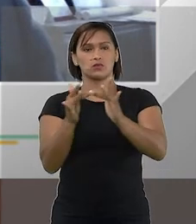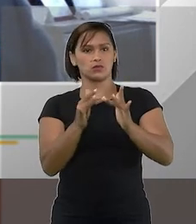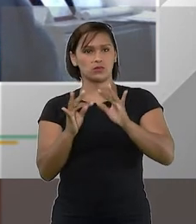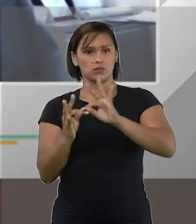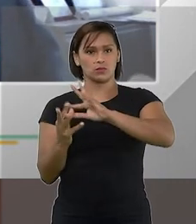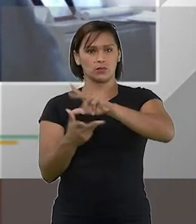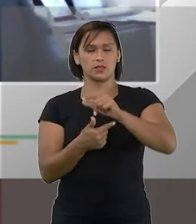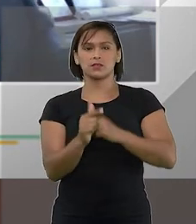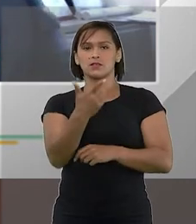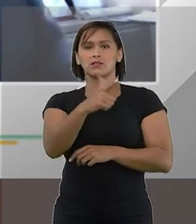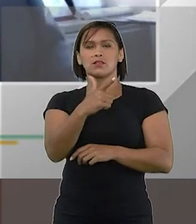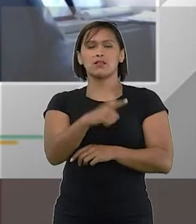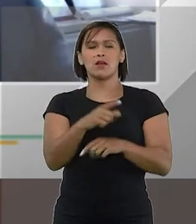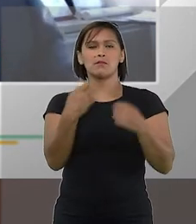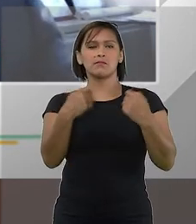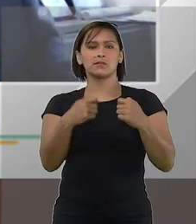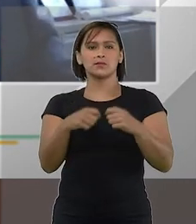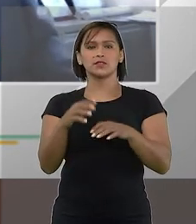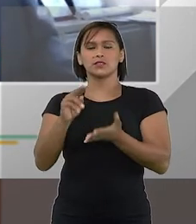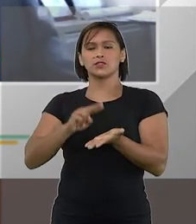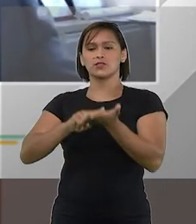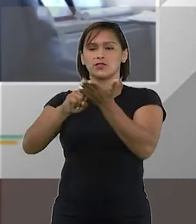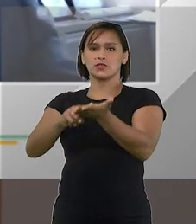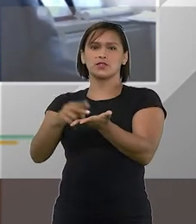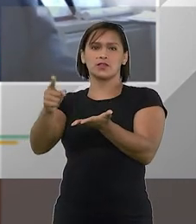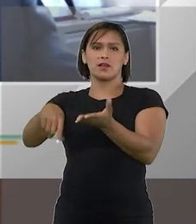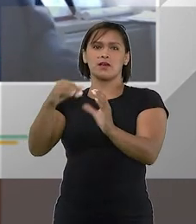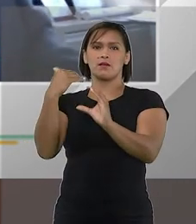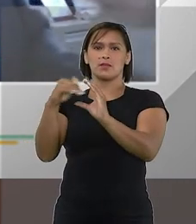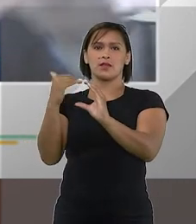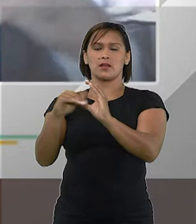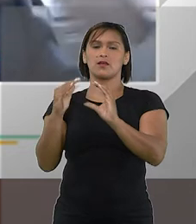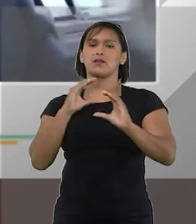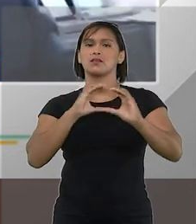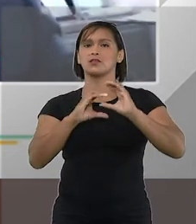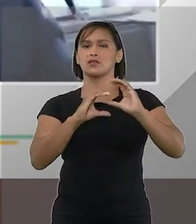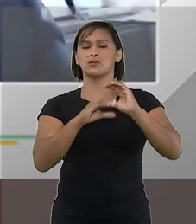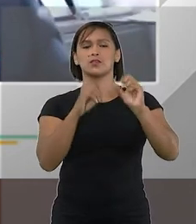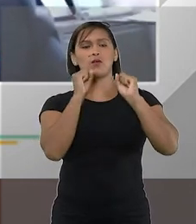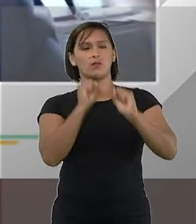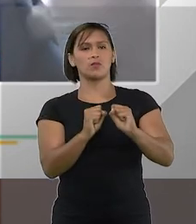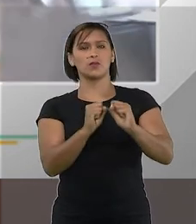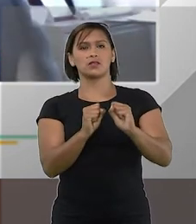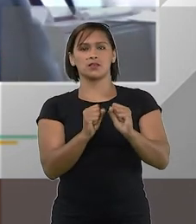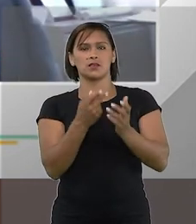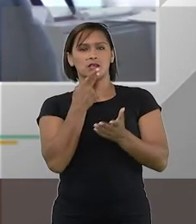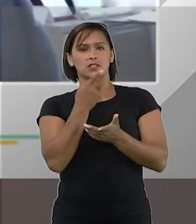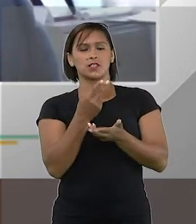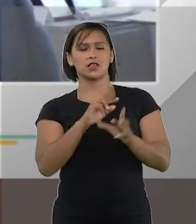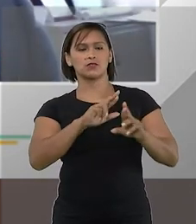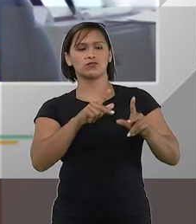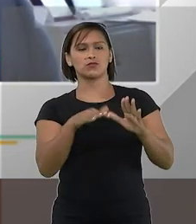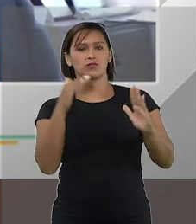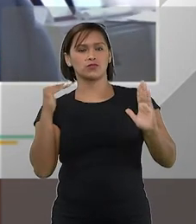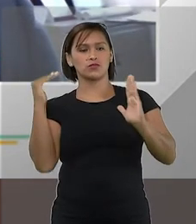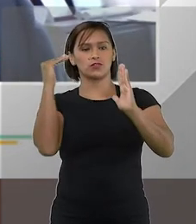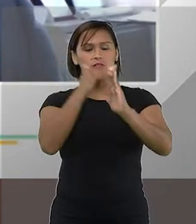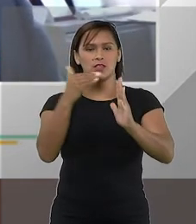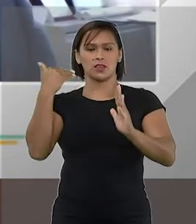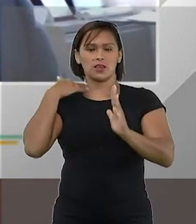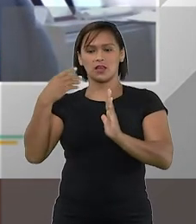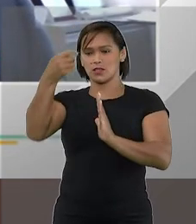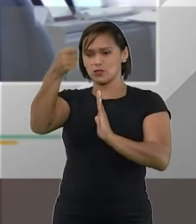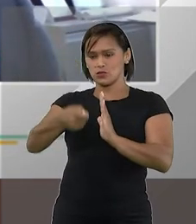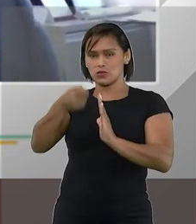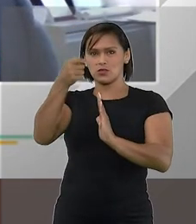transnacional não haverá necessidade de carta rogatória essa comunicação poderá ser feita diretamente